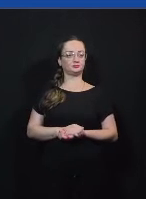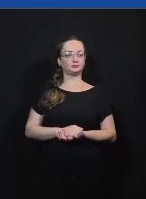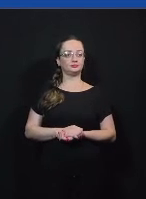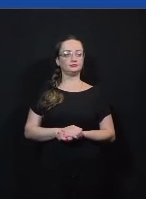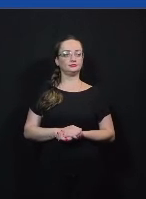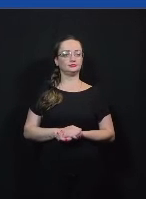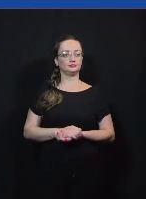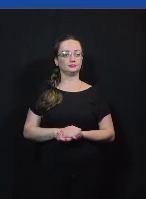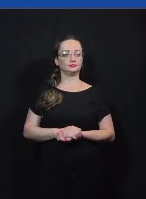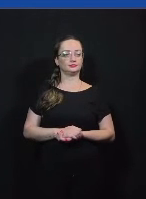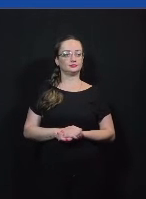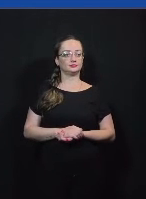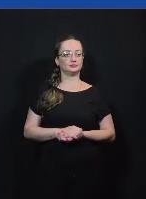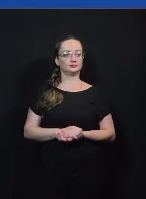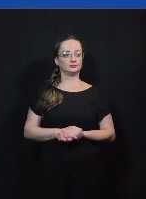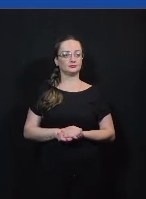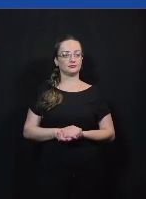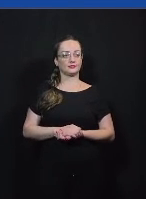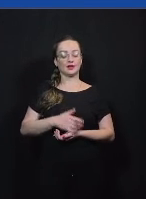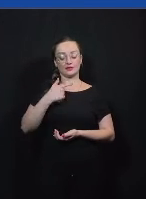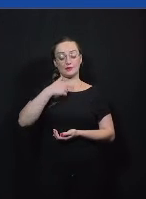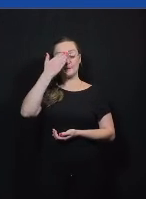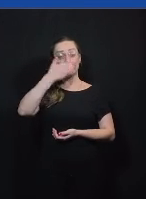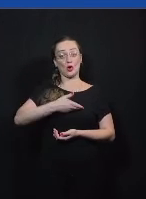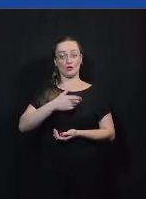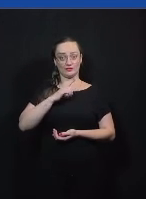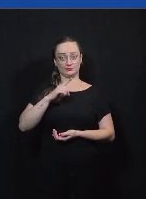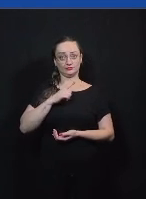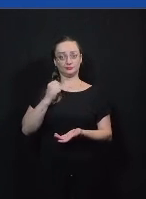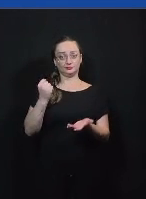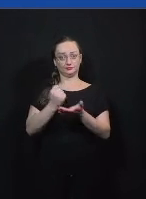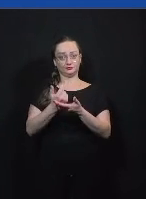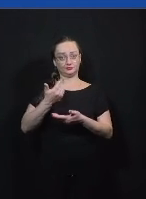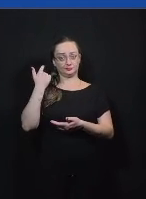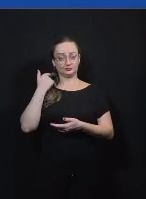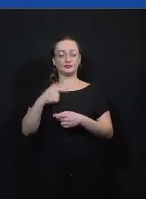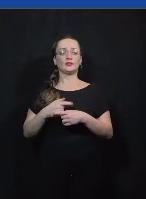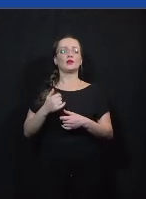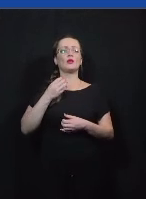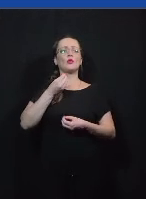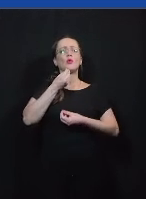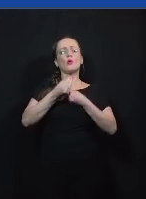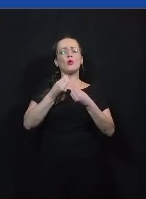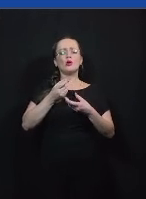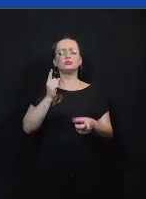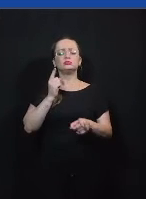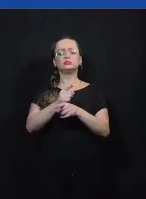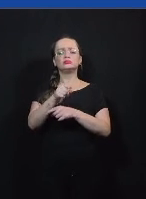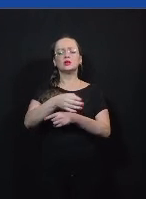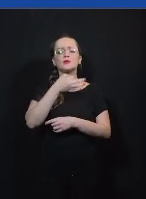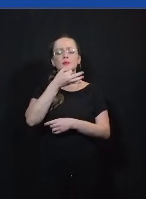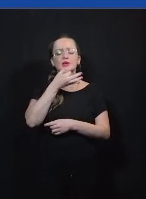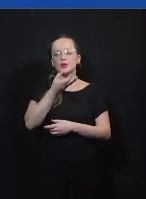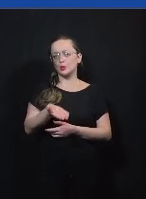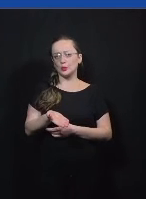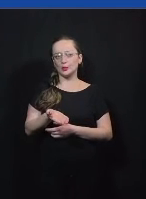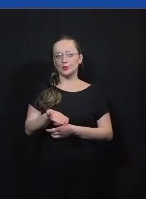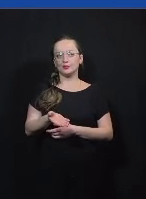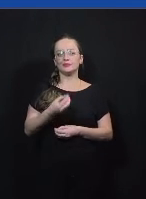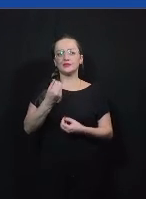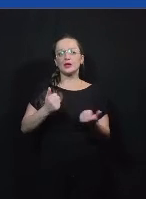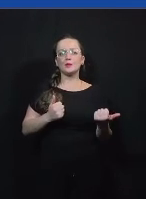que amarra bem com a dita anterior isso que eu estou dizendo como é eu cheguei nessa conclusão o é que suporta essa